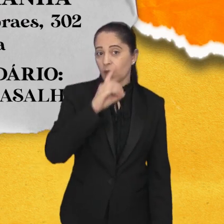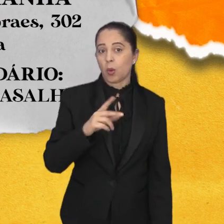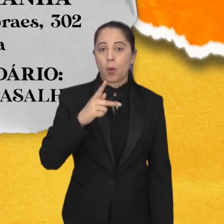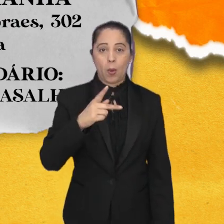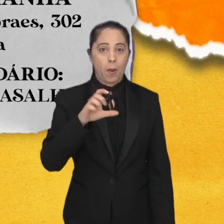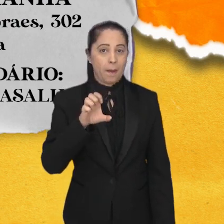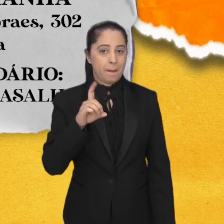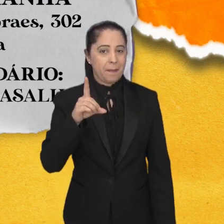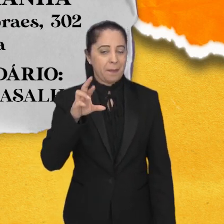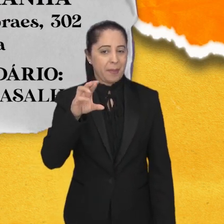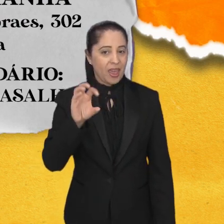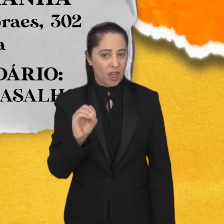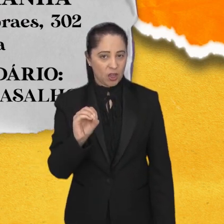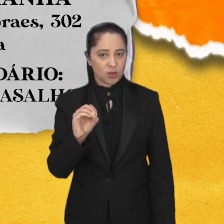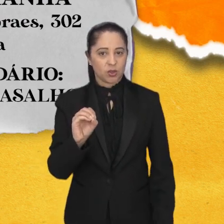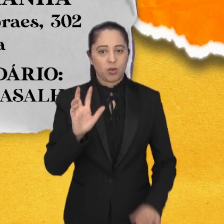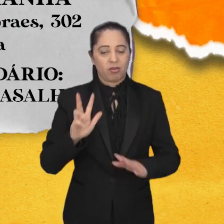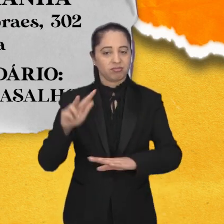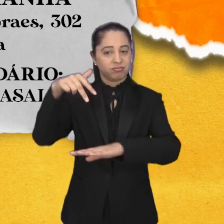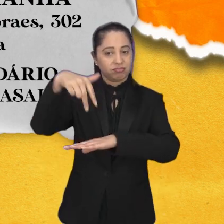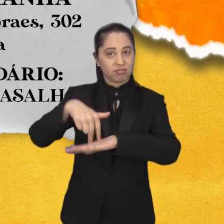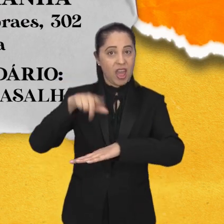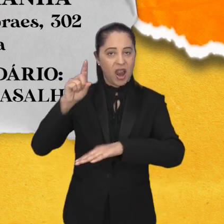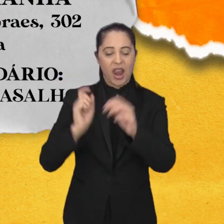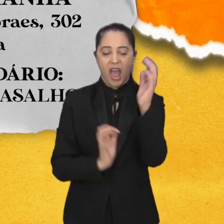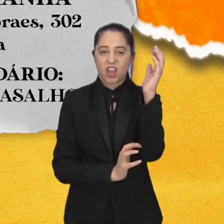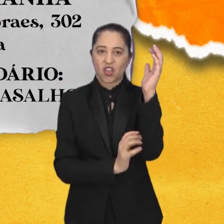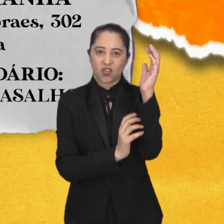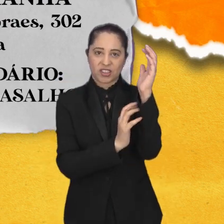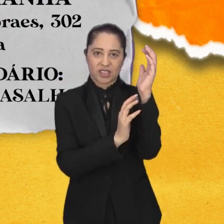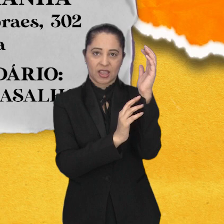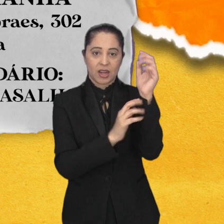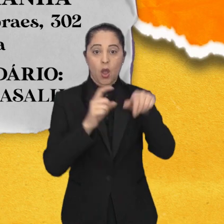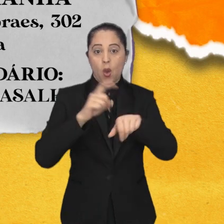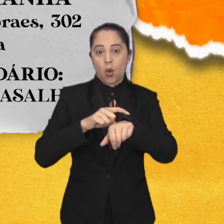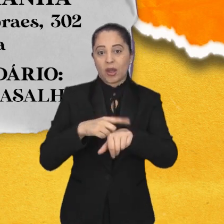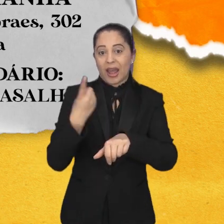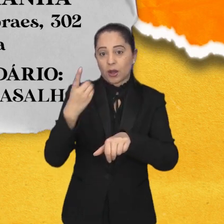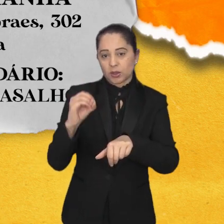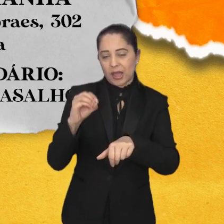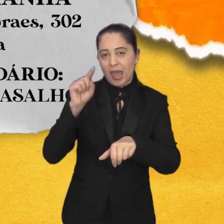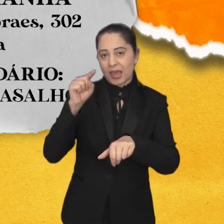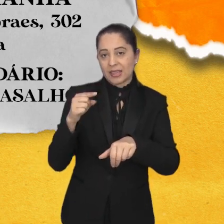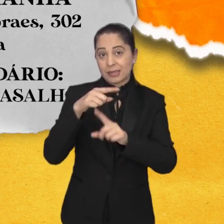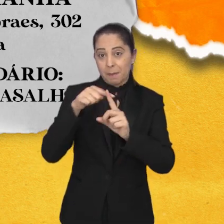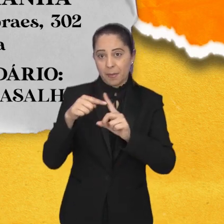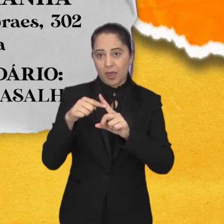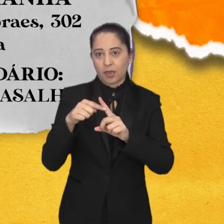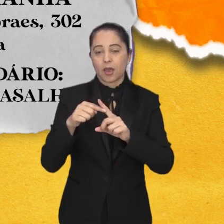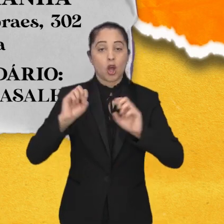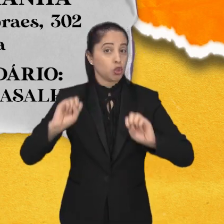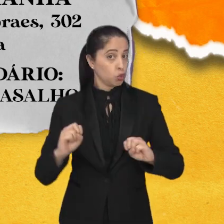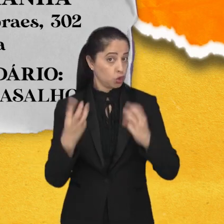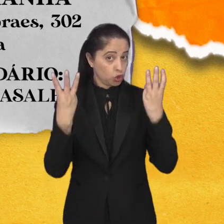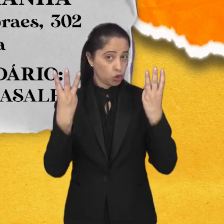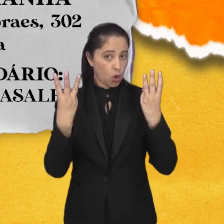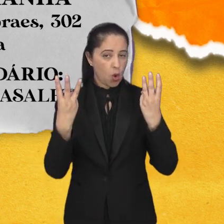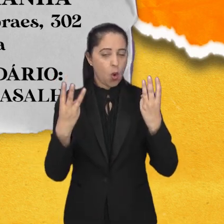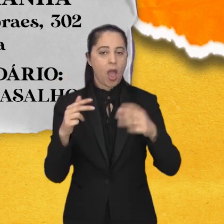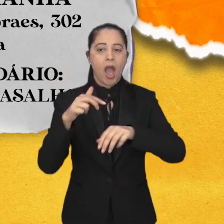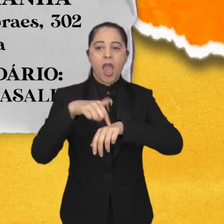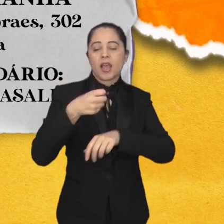joseense Pedro Palma se apresenta no Parque Vicentina Aranha às 10h30 da manhã. Neste show, o cantor faz